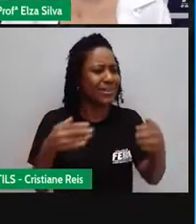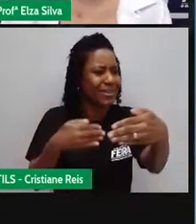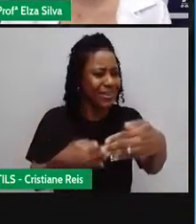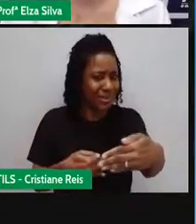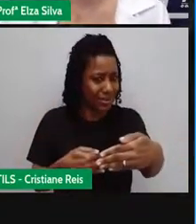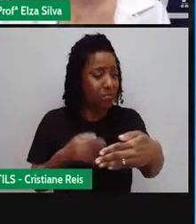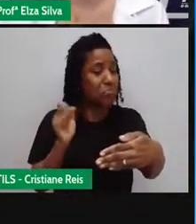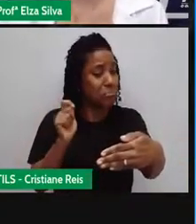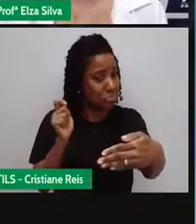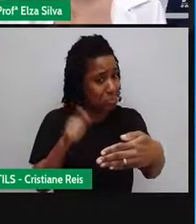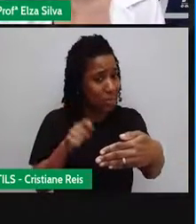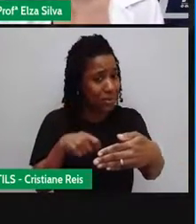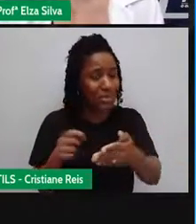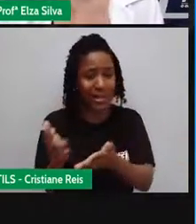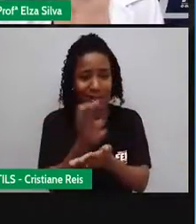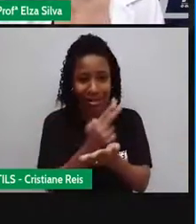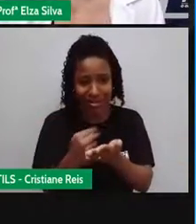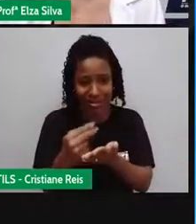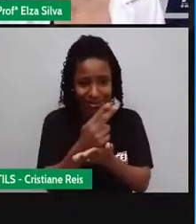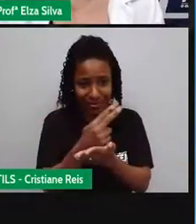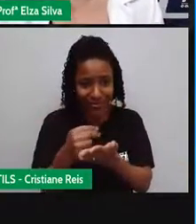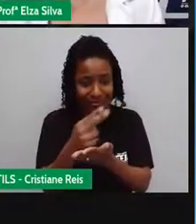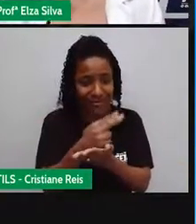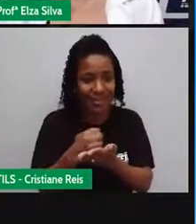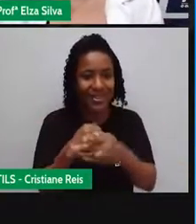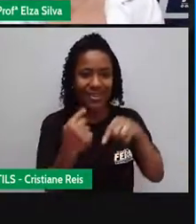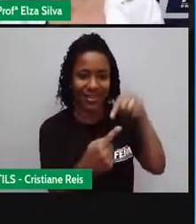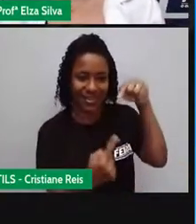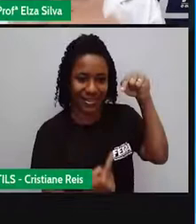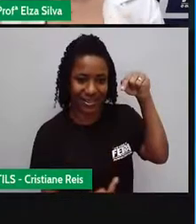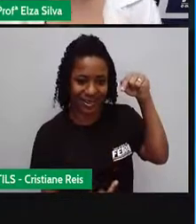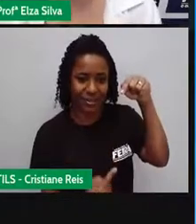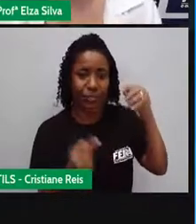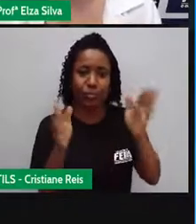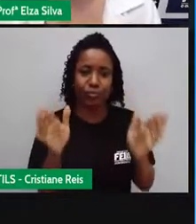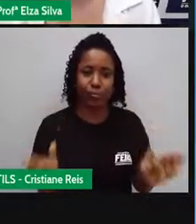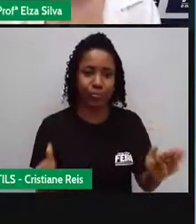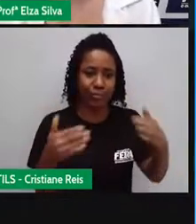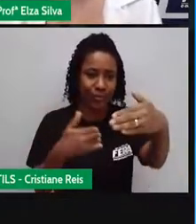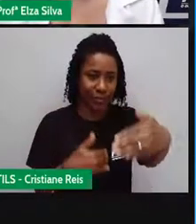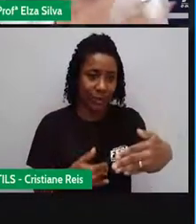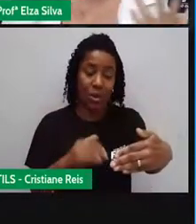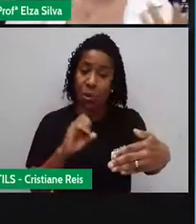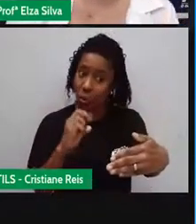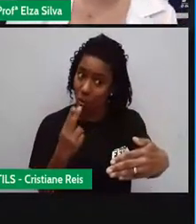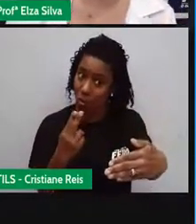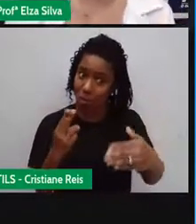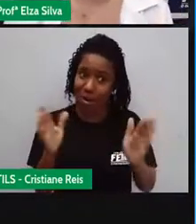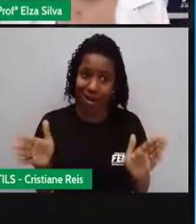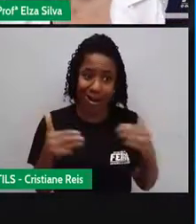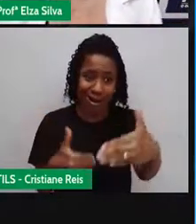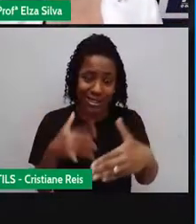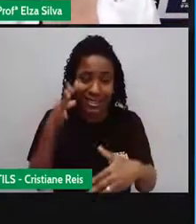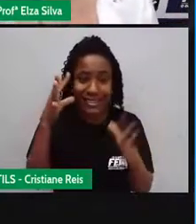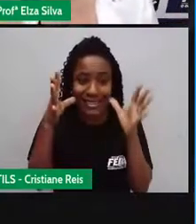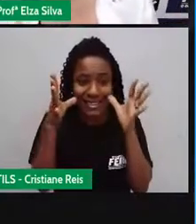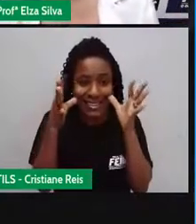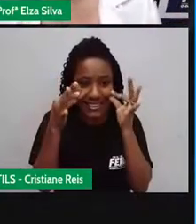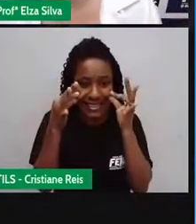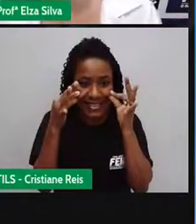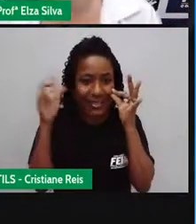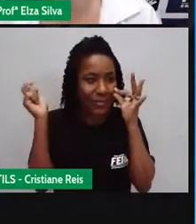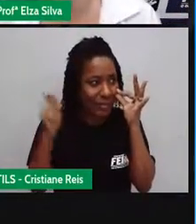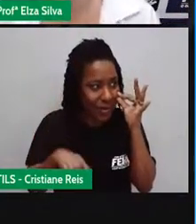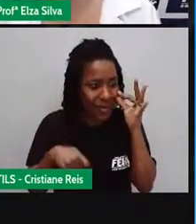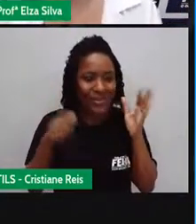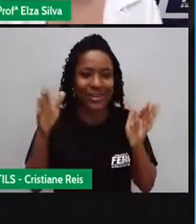desenhar No seu caderno Ou então você pode Pegar uma caixa Em sua casa Uma caixa de sapato Uma caixa que veio Com